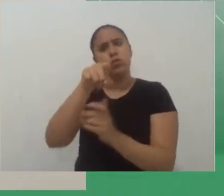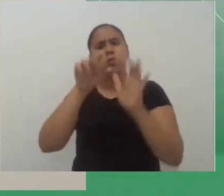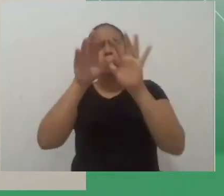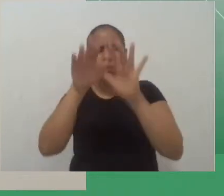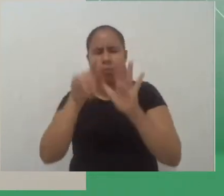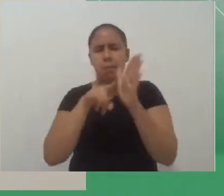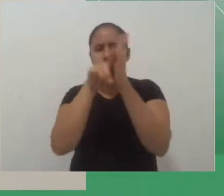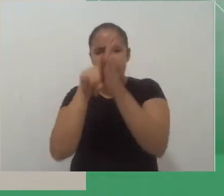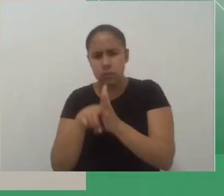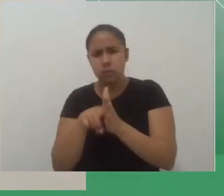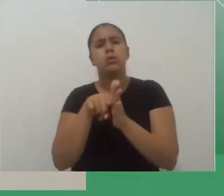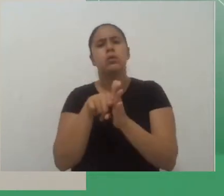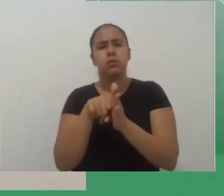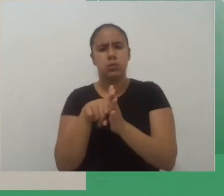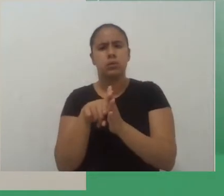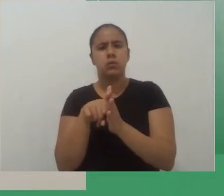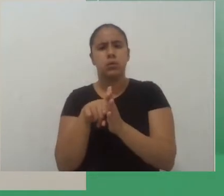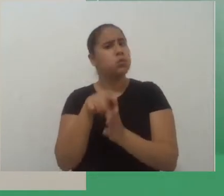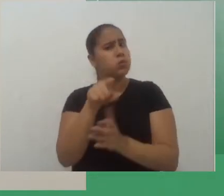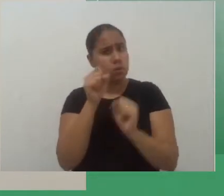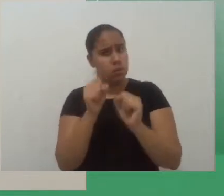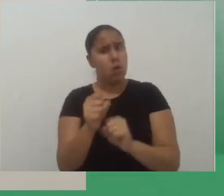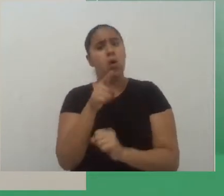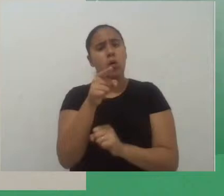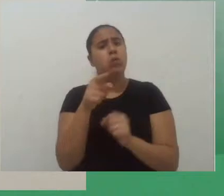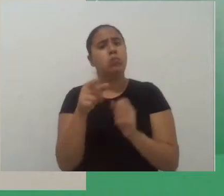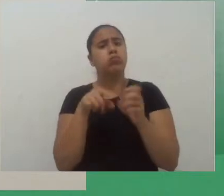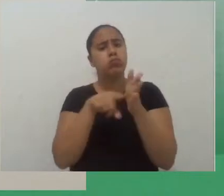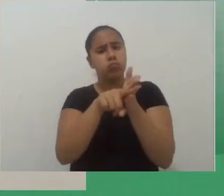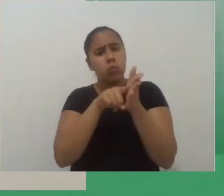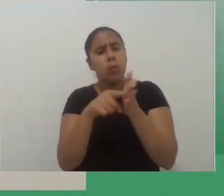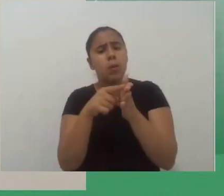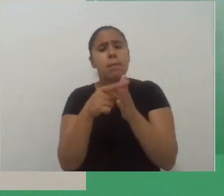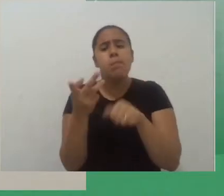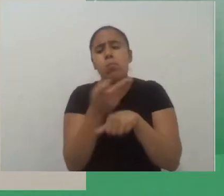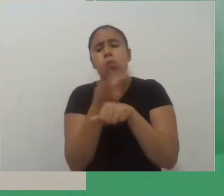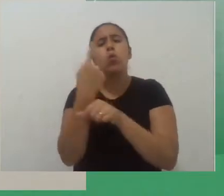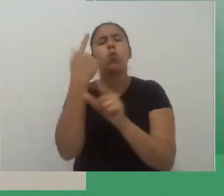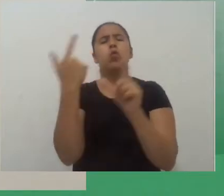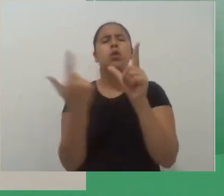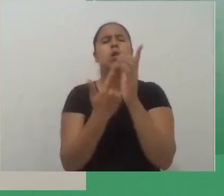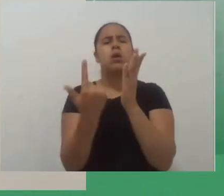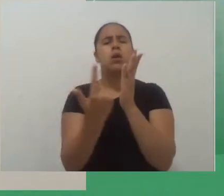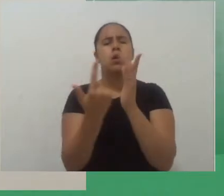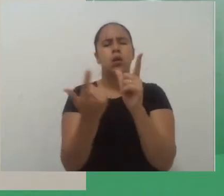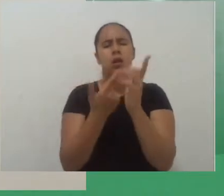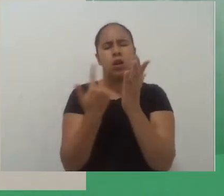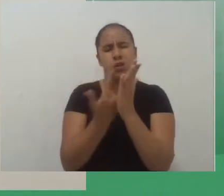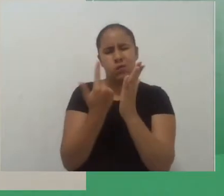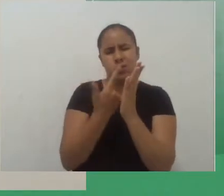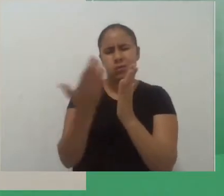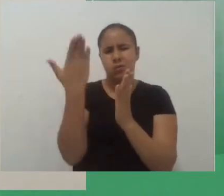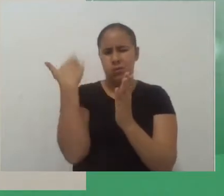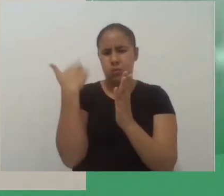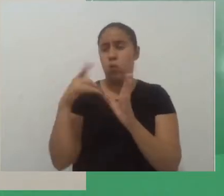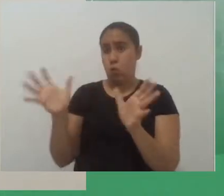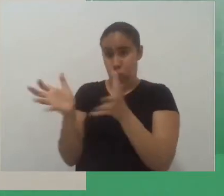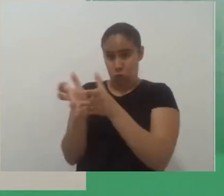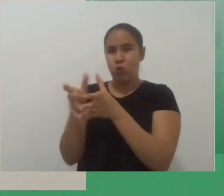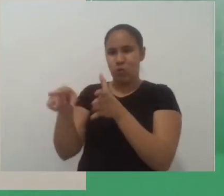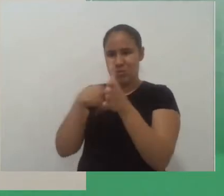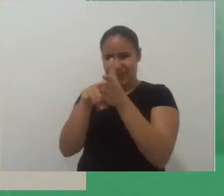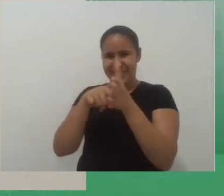um livro na verdade eu falei anteriormente uma revista que foi lançada por esse grupo de pesquisa lá do campus